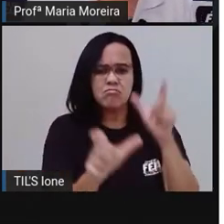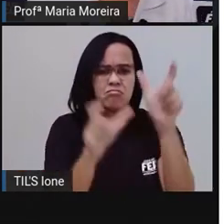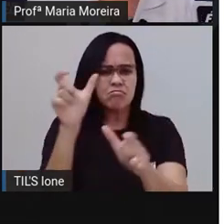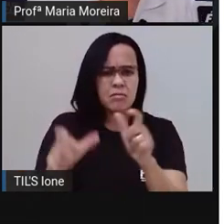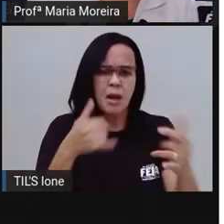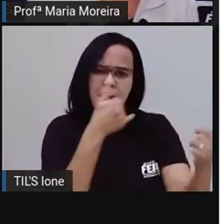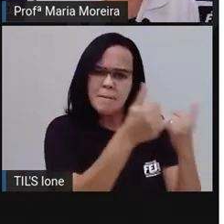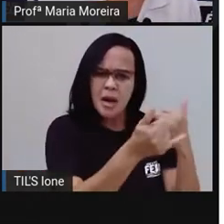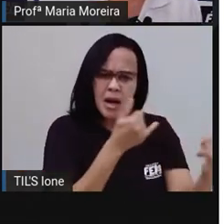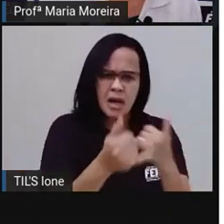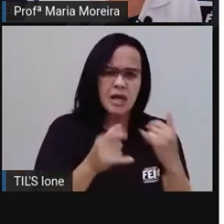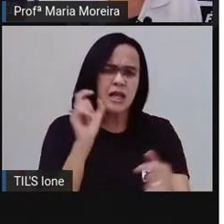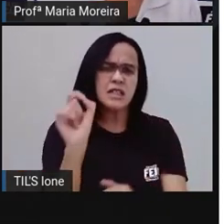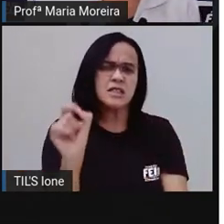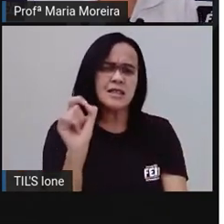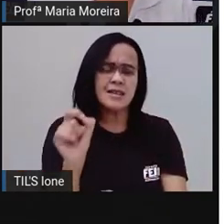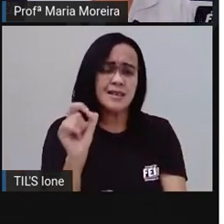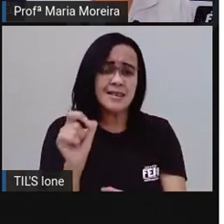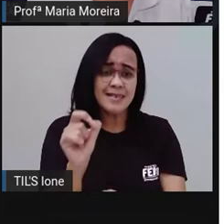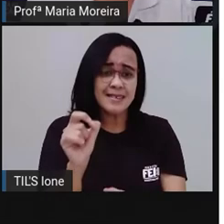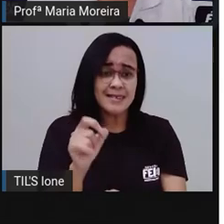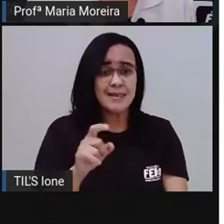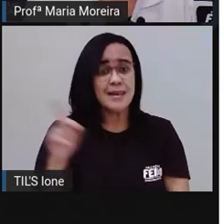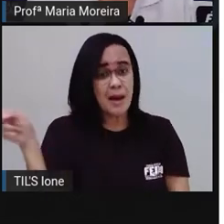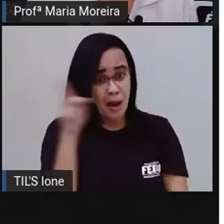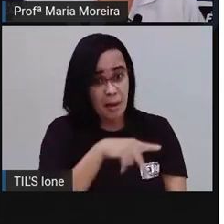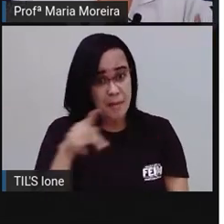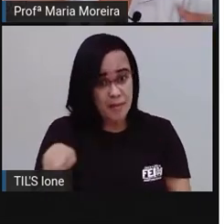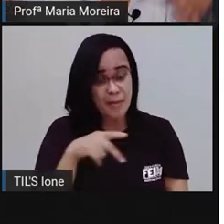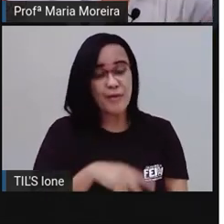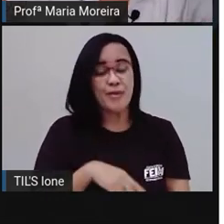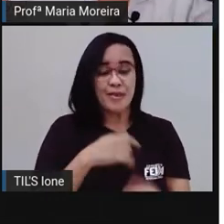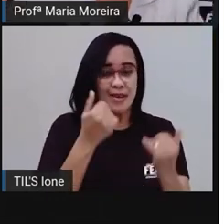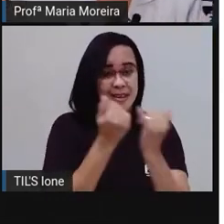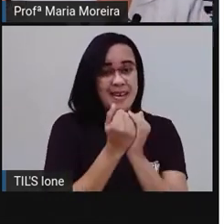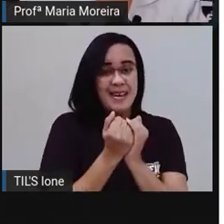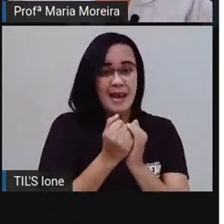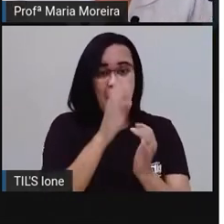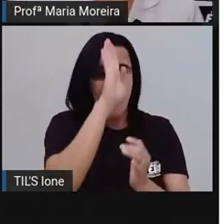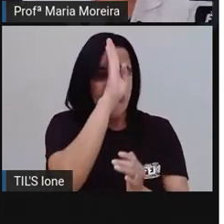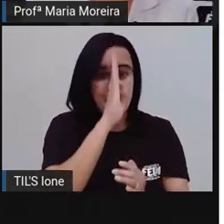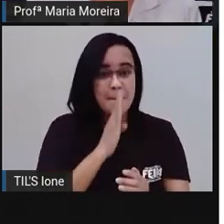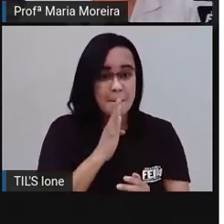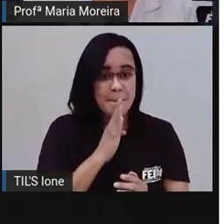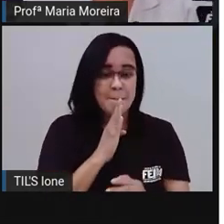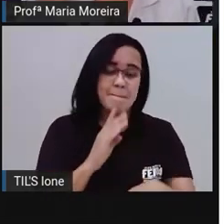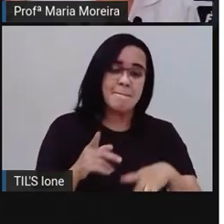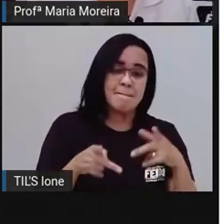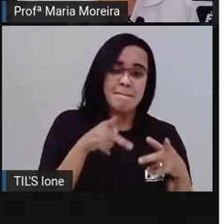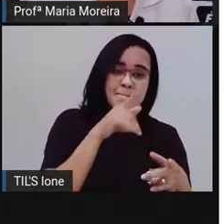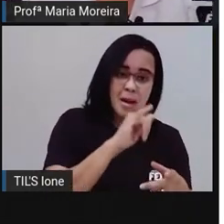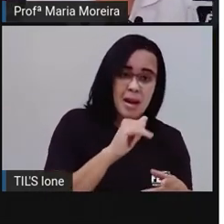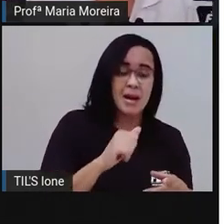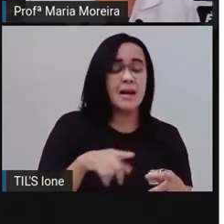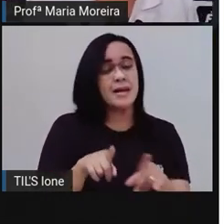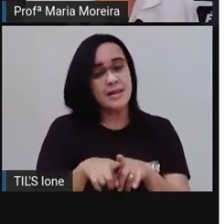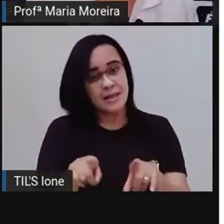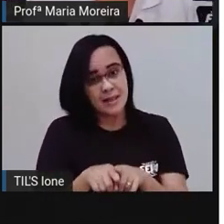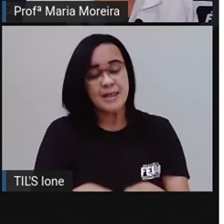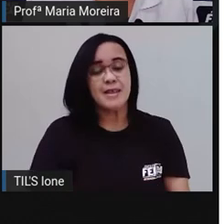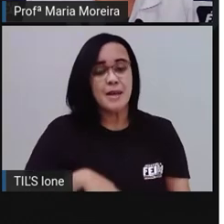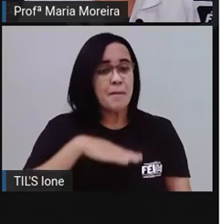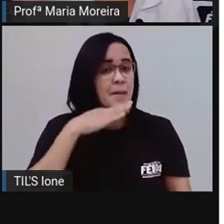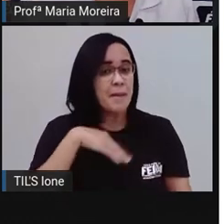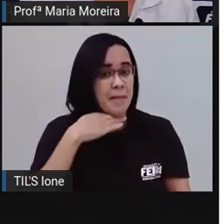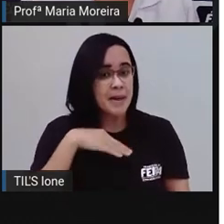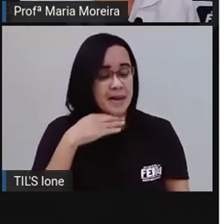metade mamãe, metade papai, metade mãe e metade pai. Então, assim, o cabelo que eu amo bastante, né? É aí característica da